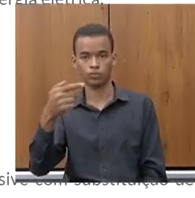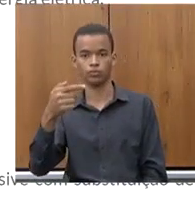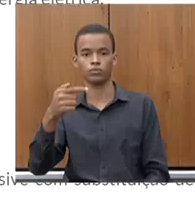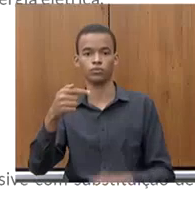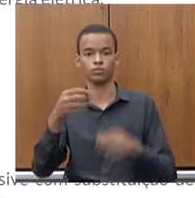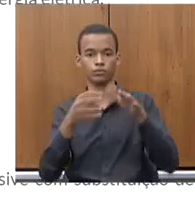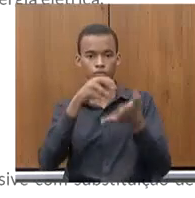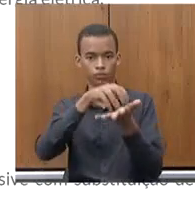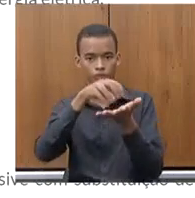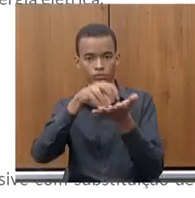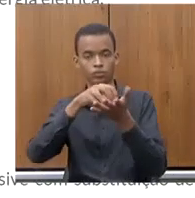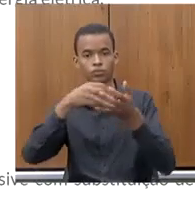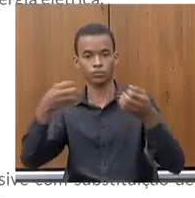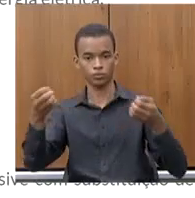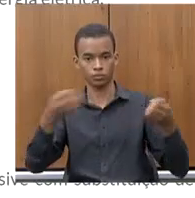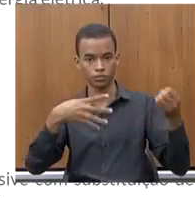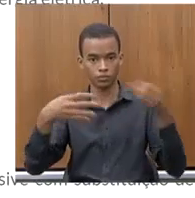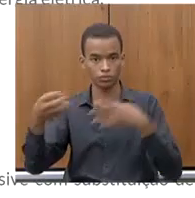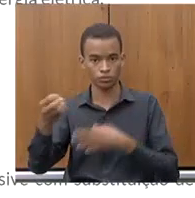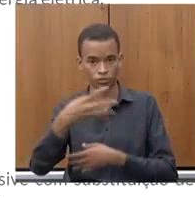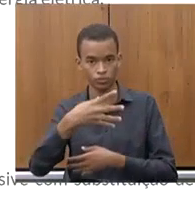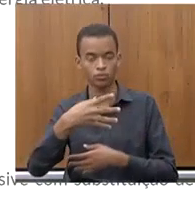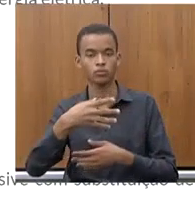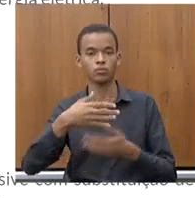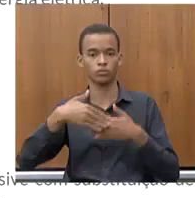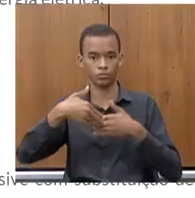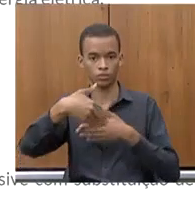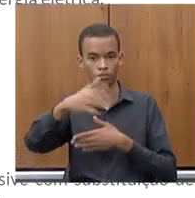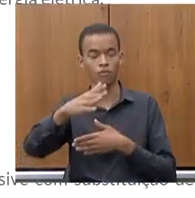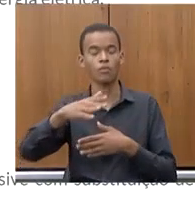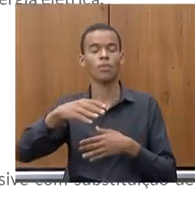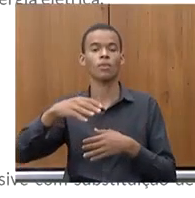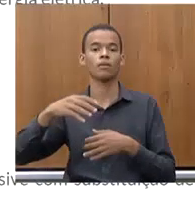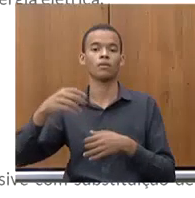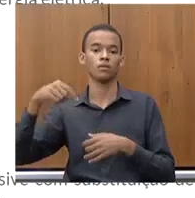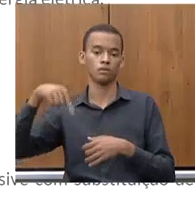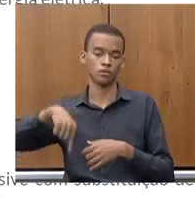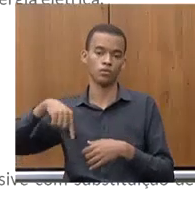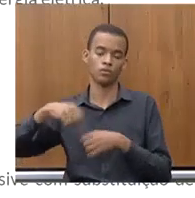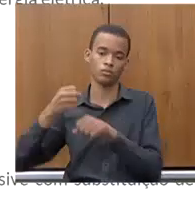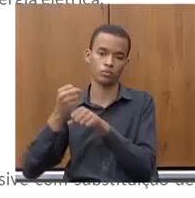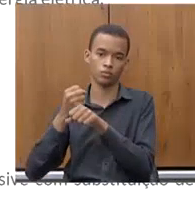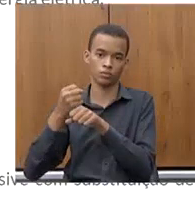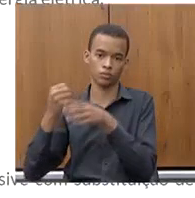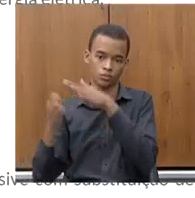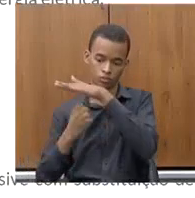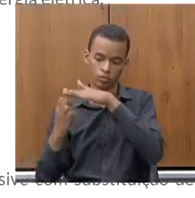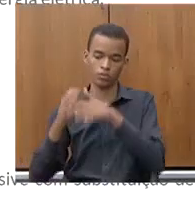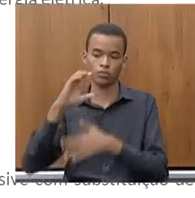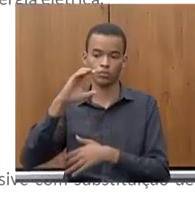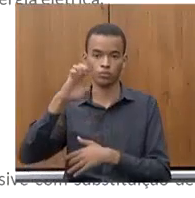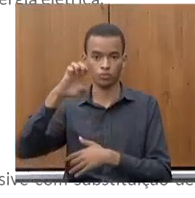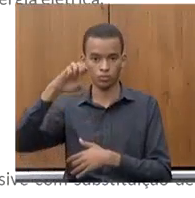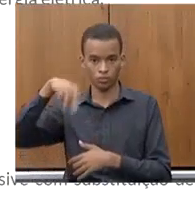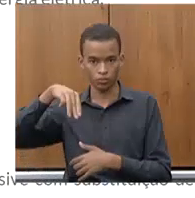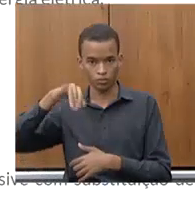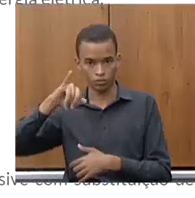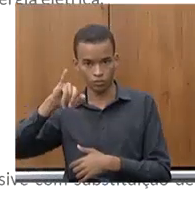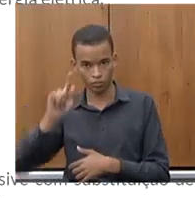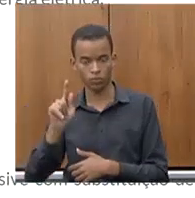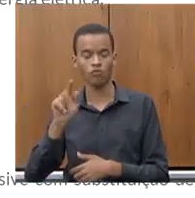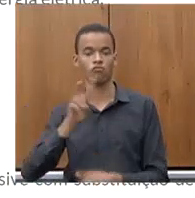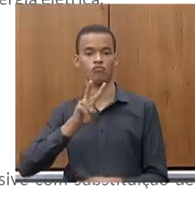ano, nós estamos dizendo que a CEMIG vai tirar o atraso, literalmente, porque foram